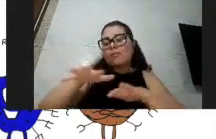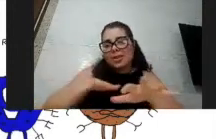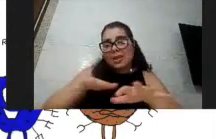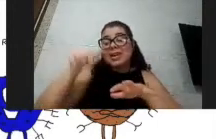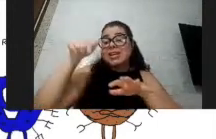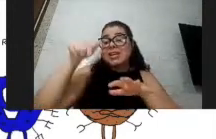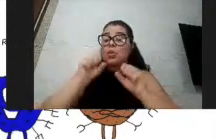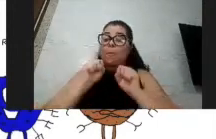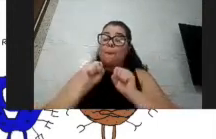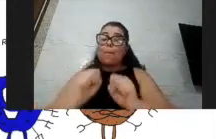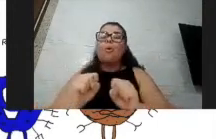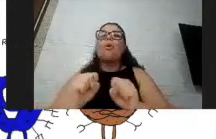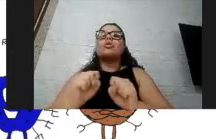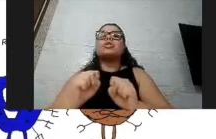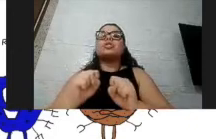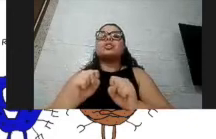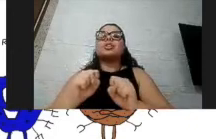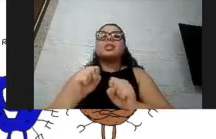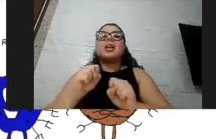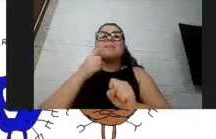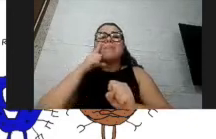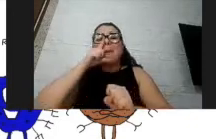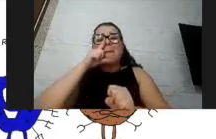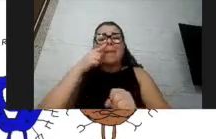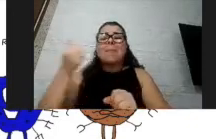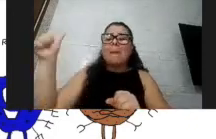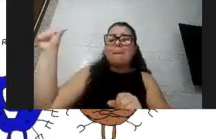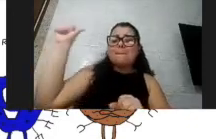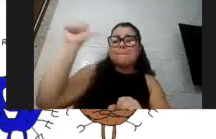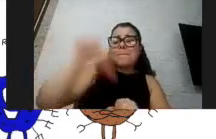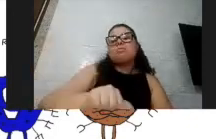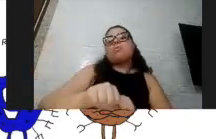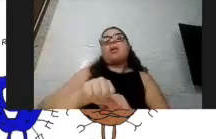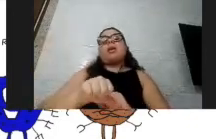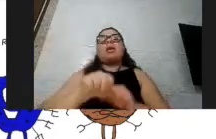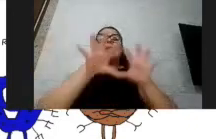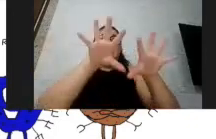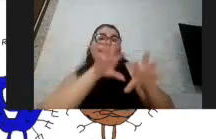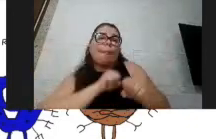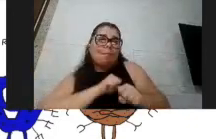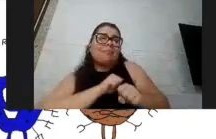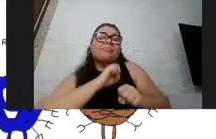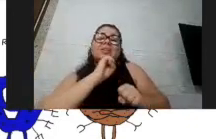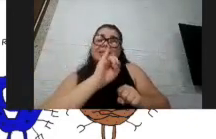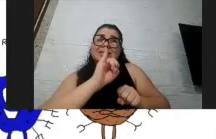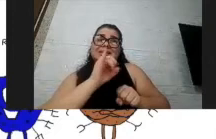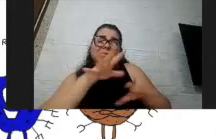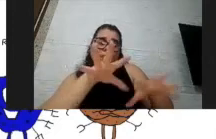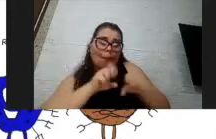a possibilidade de infecção em geral e caso seja cometida com a COVID